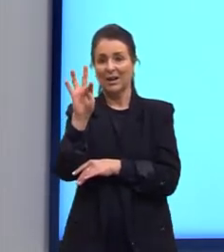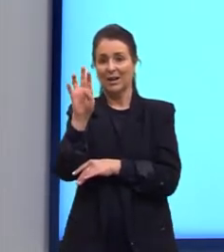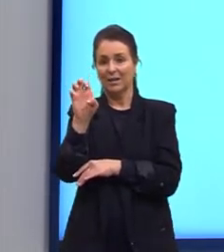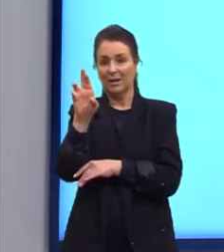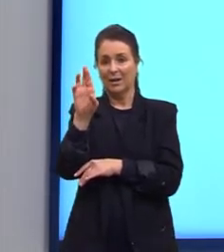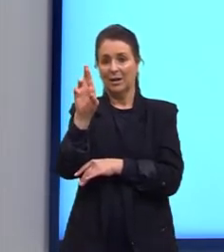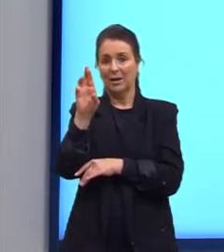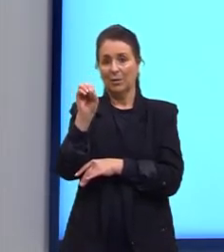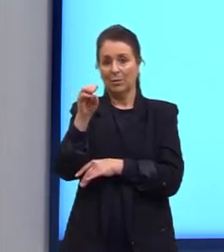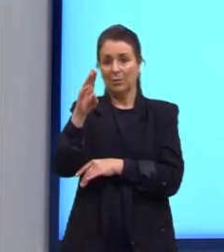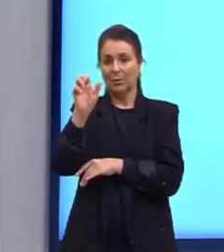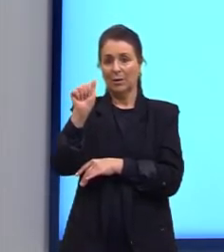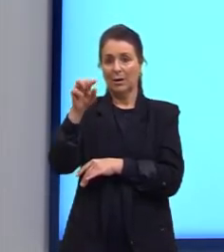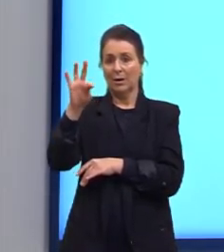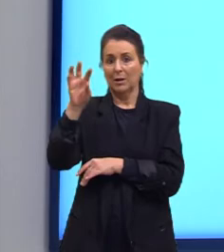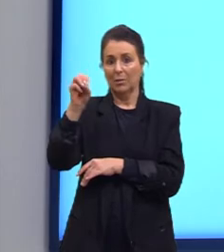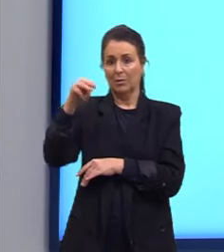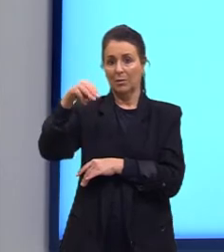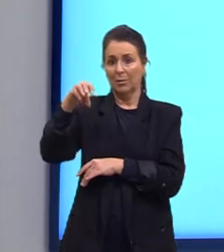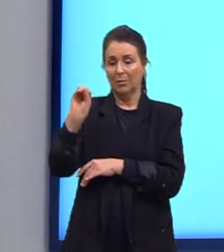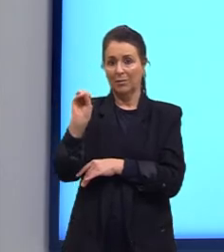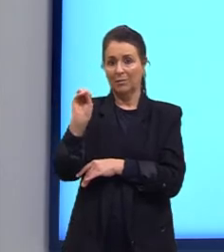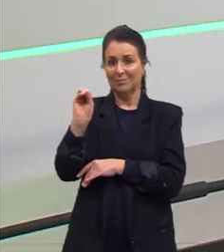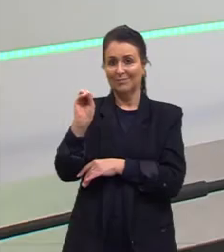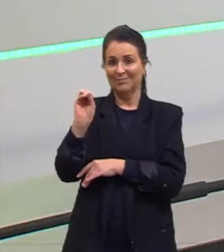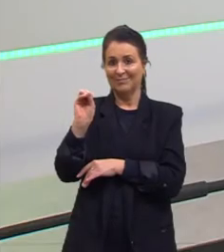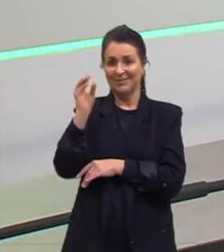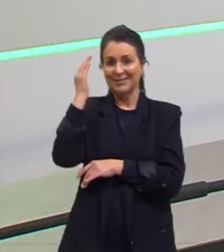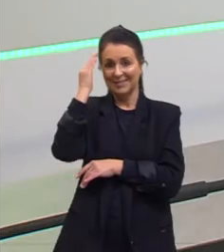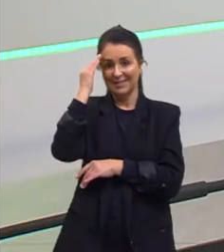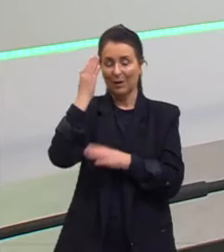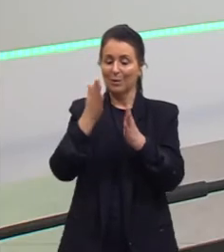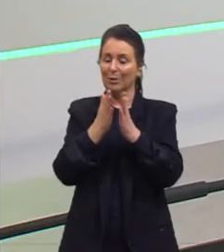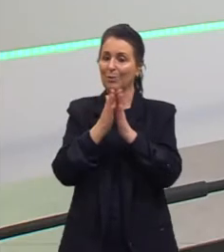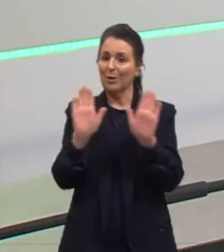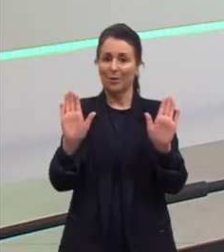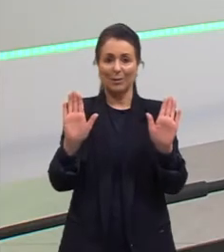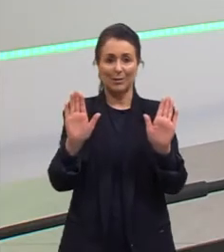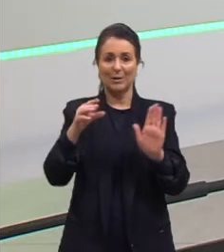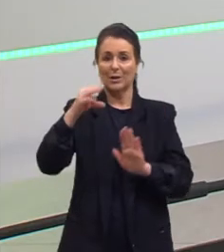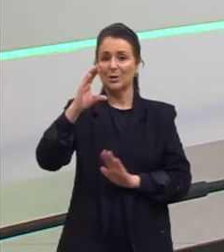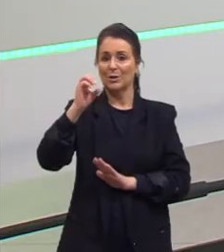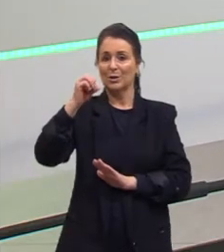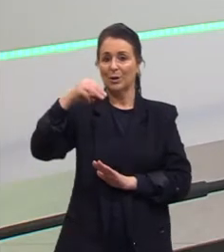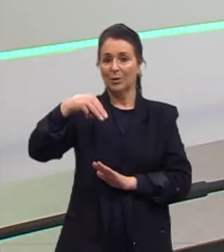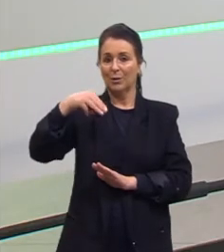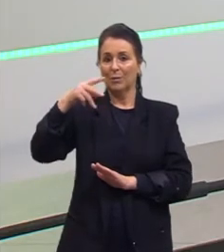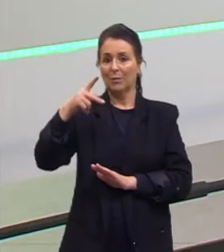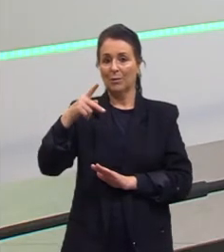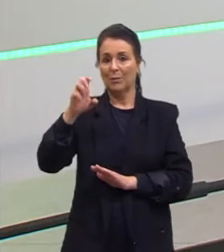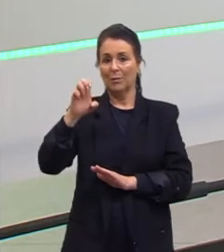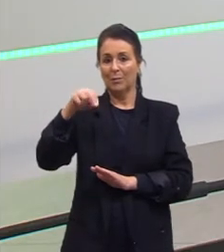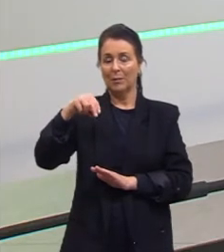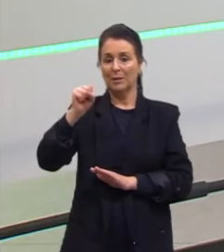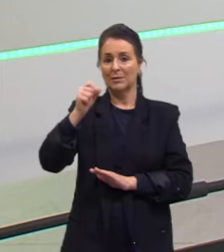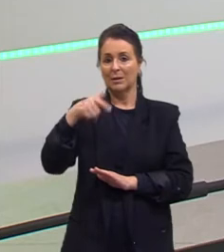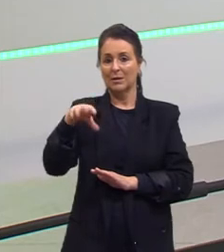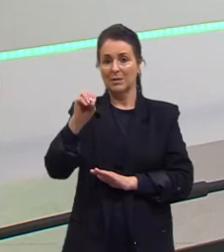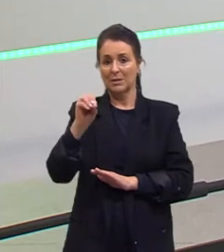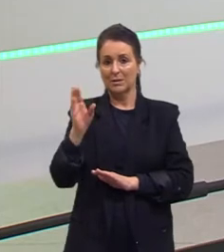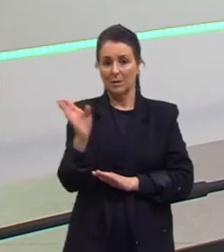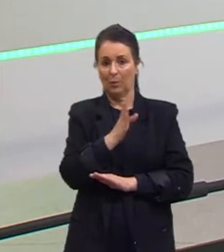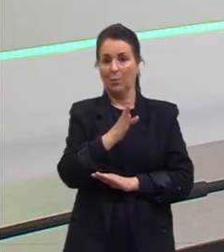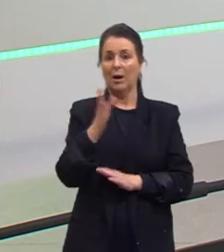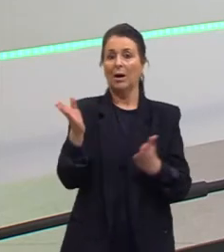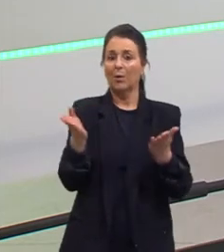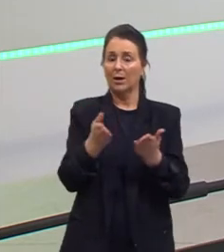do meio, ele não vai ser heteroátomo. Daí não sendo uma isomeria de compensação, e sim sendo uma isomeria de posição. Bem